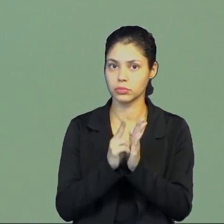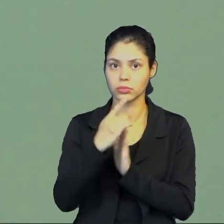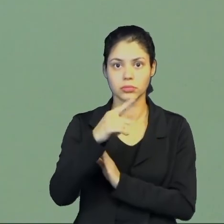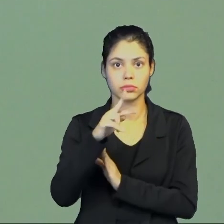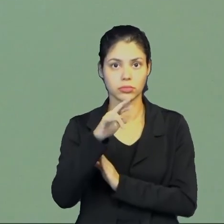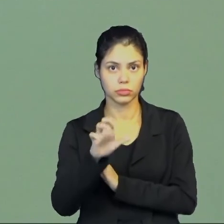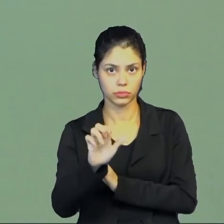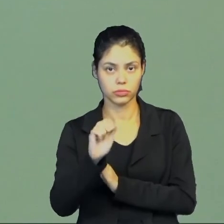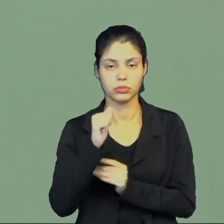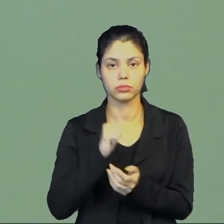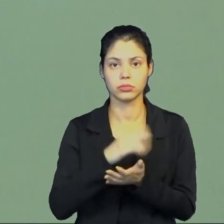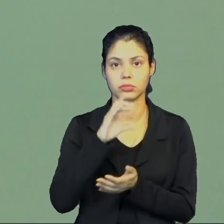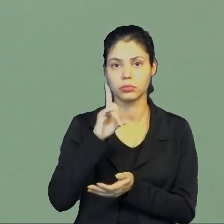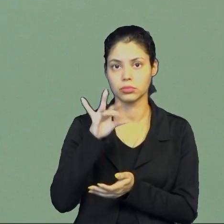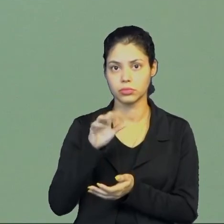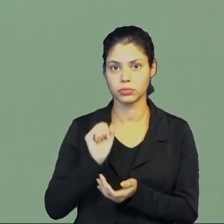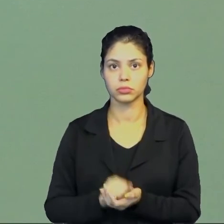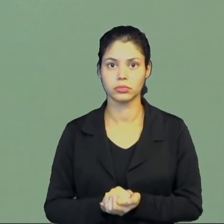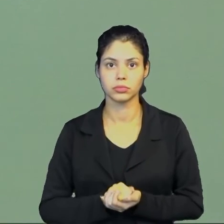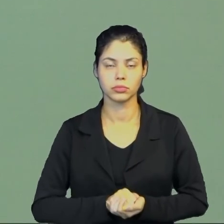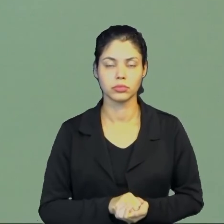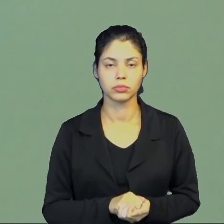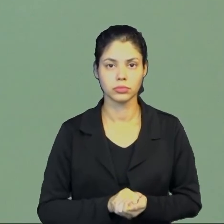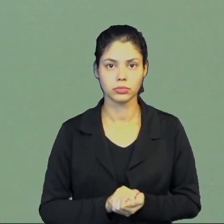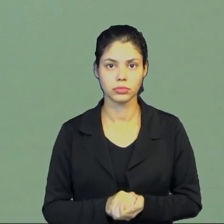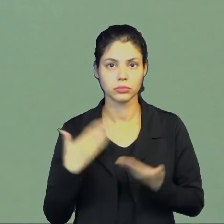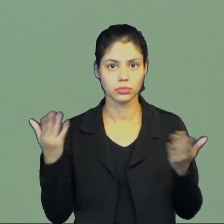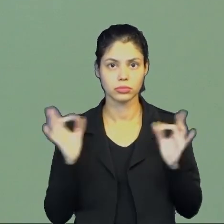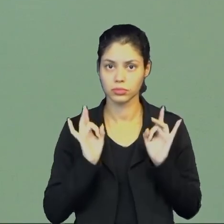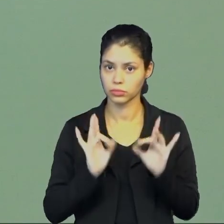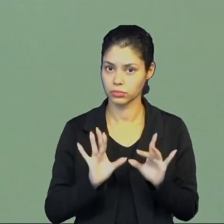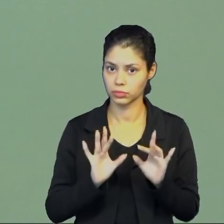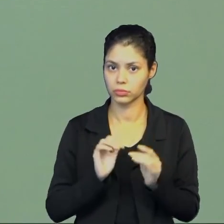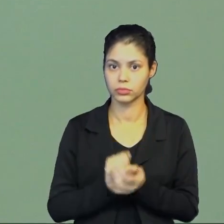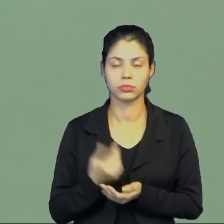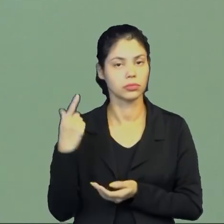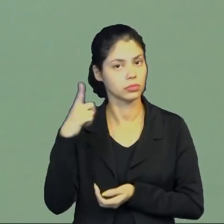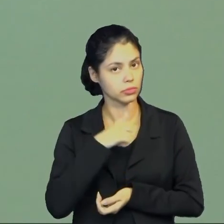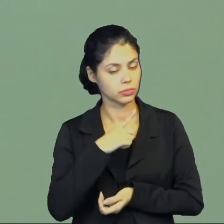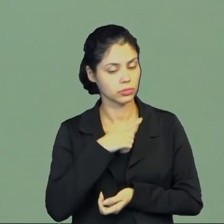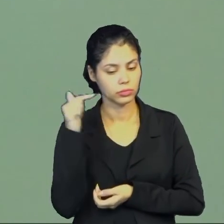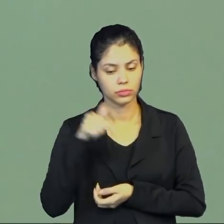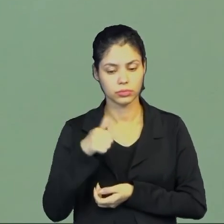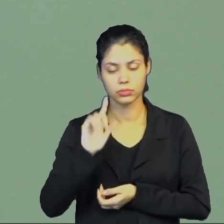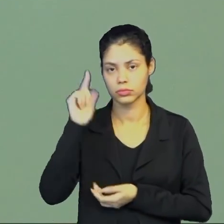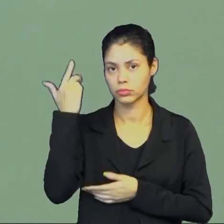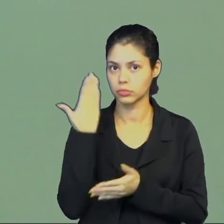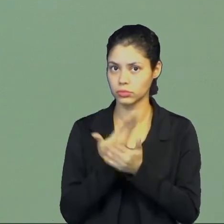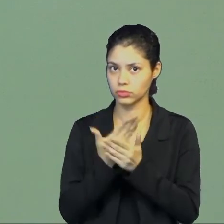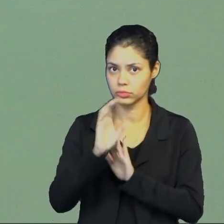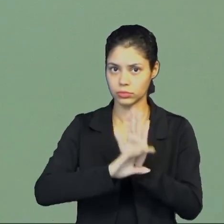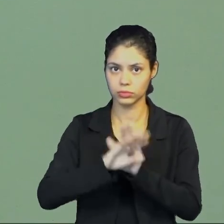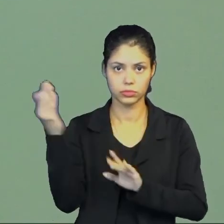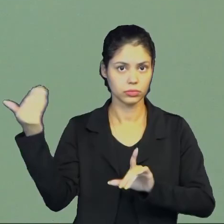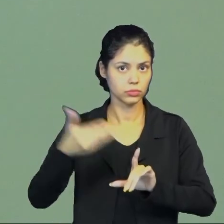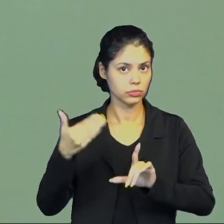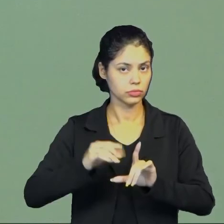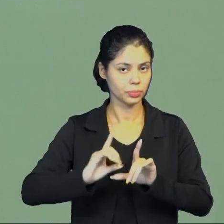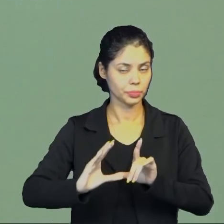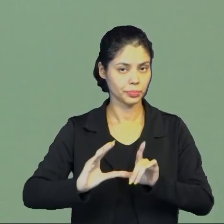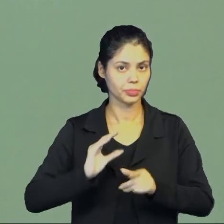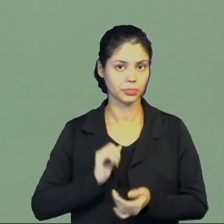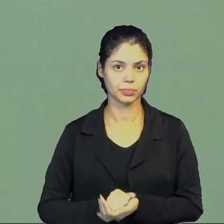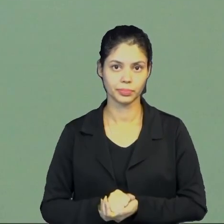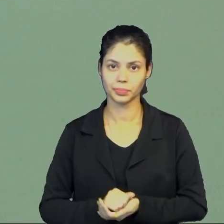-colombianos, como eles ficaram conhecidos. Por hoje é só. Para ter acesso a esse e demais conteúdos, acesse a